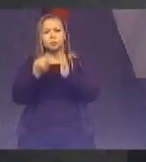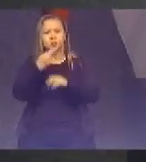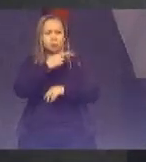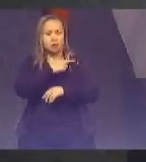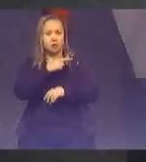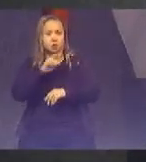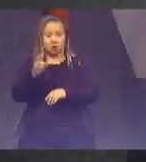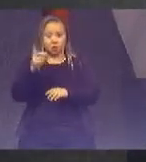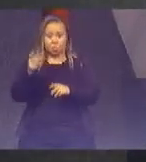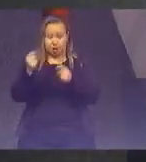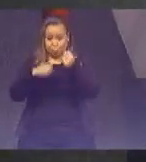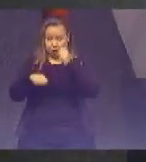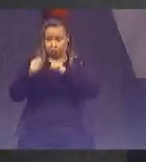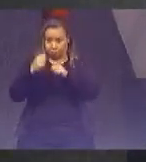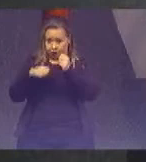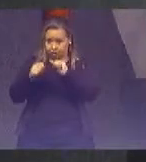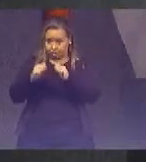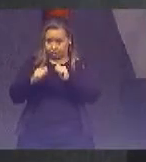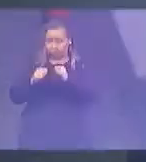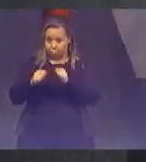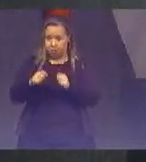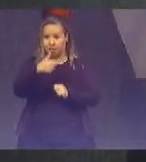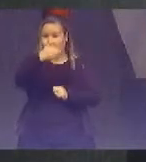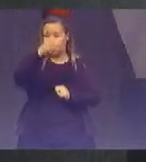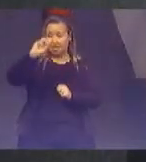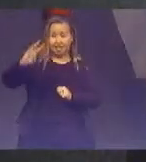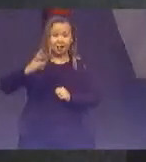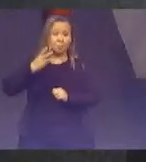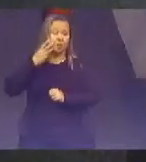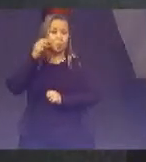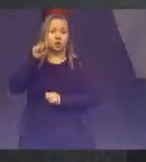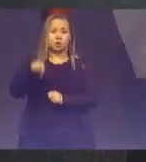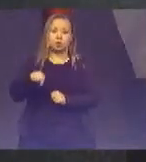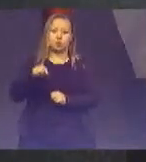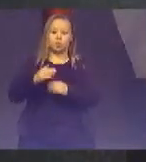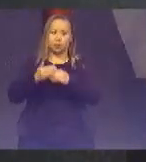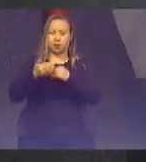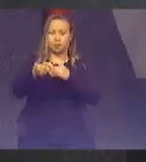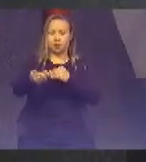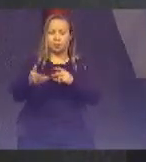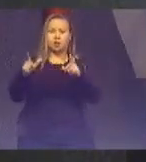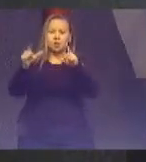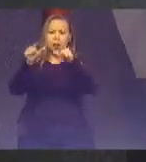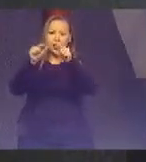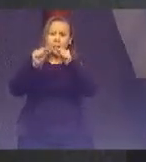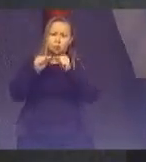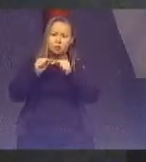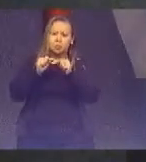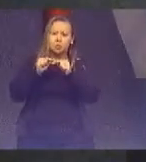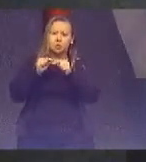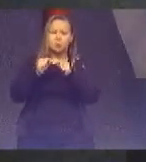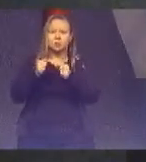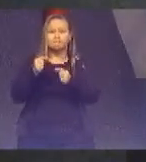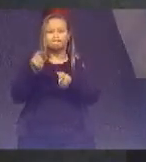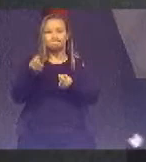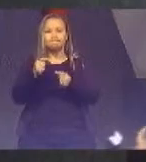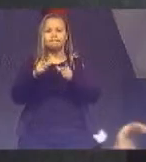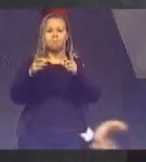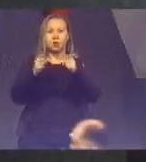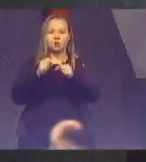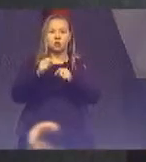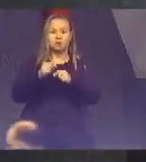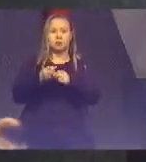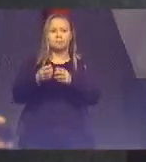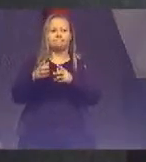economizamos mais de 10 milhões nesse período Reduzimos nossos danos ambientais e fortalecemos a